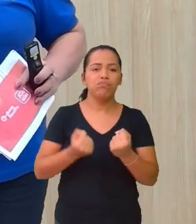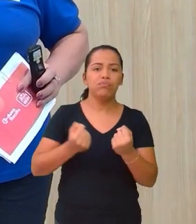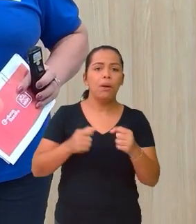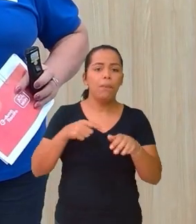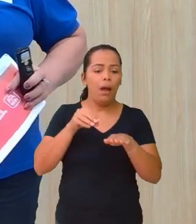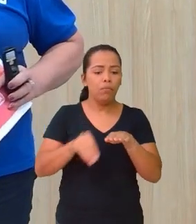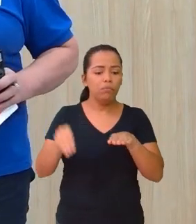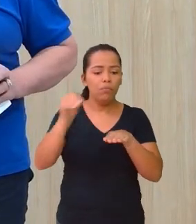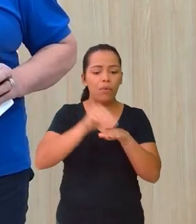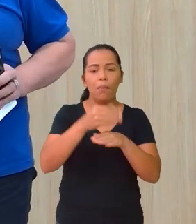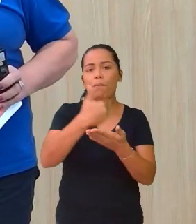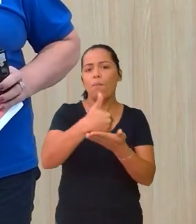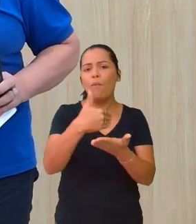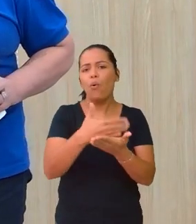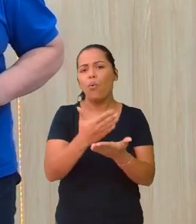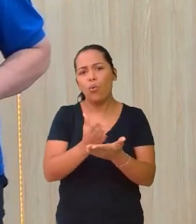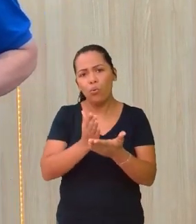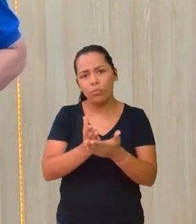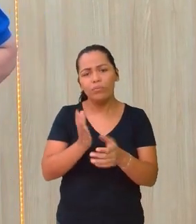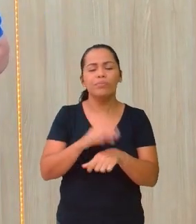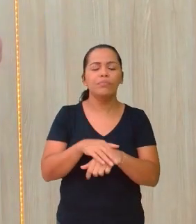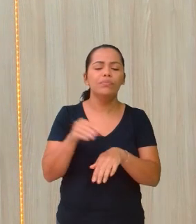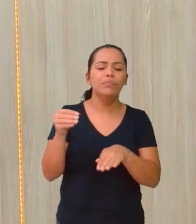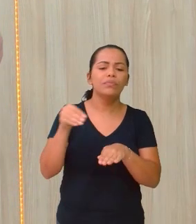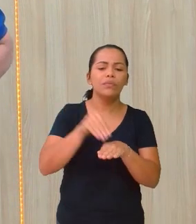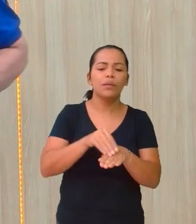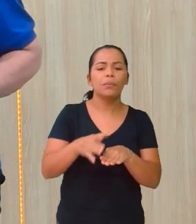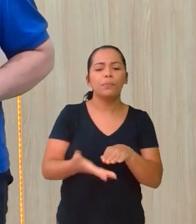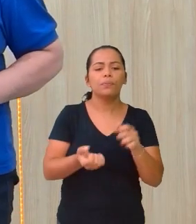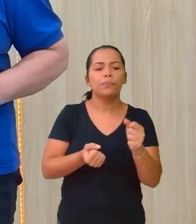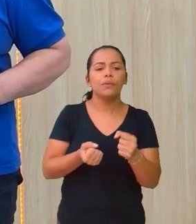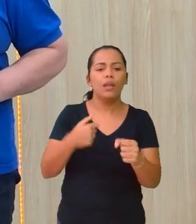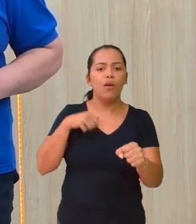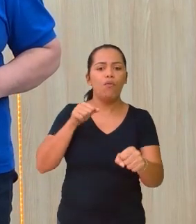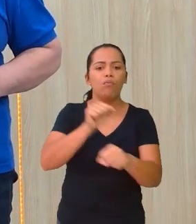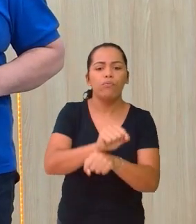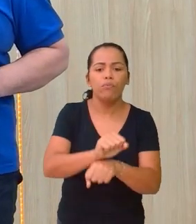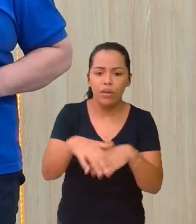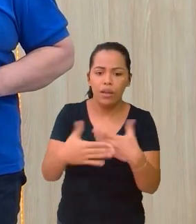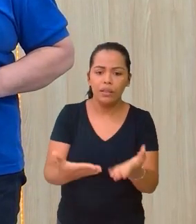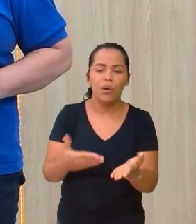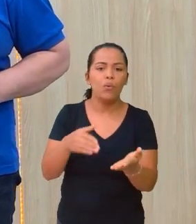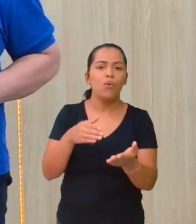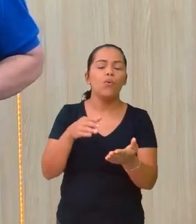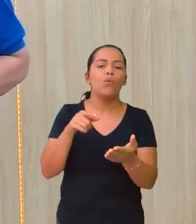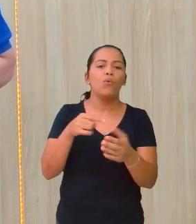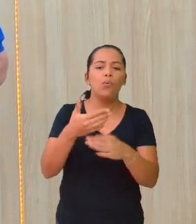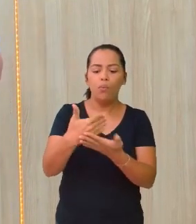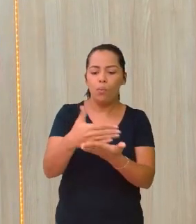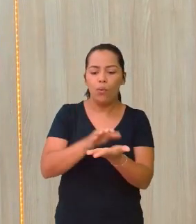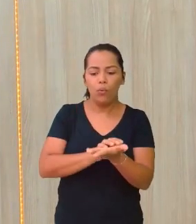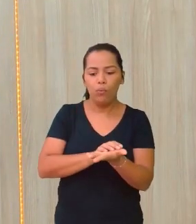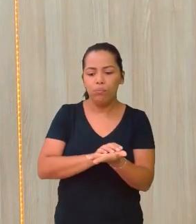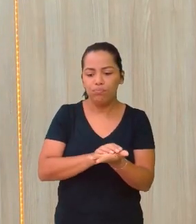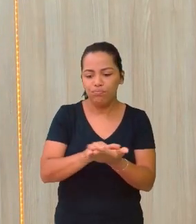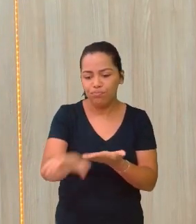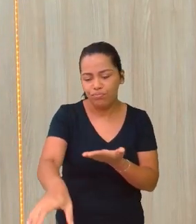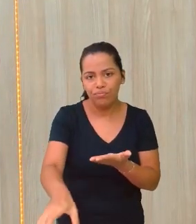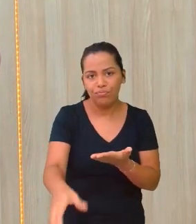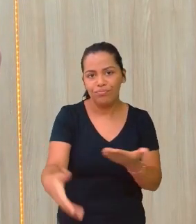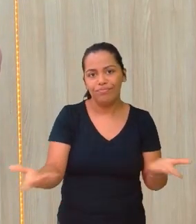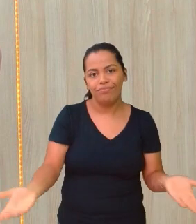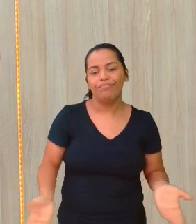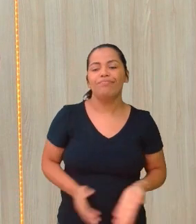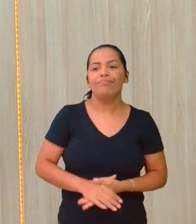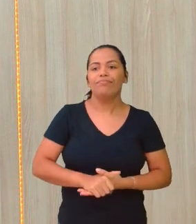gente perde por uma falta de atenção. Aqui nesse caso, eu acredito que foi só para demonstrar, porque ninguém ia botar uma TV, né?